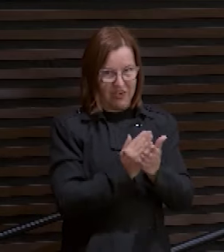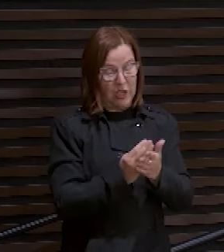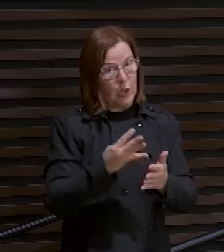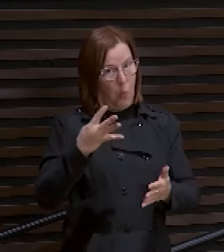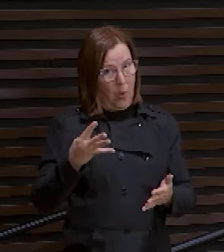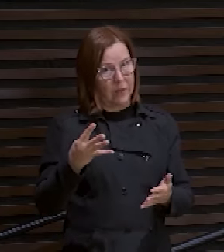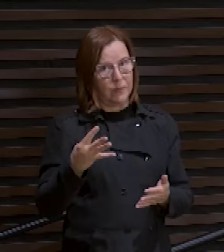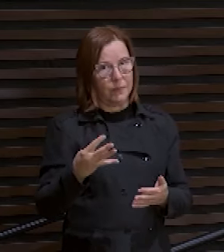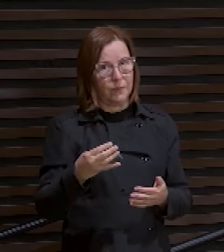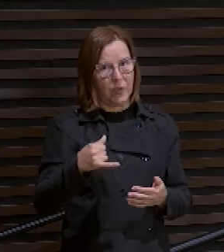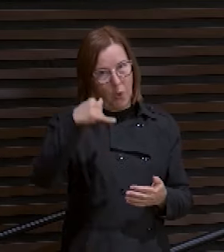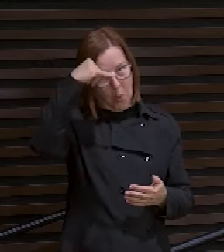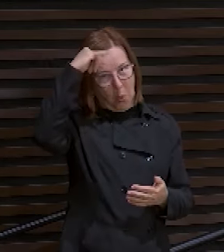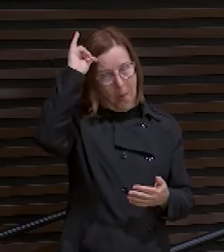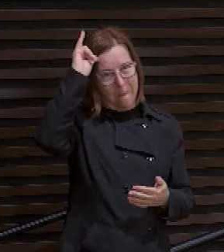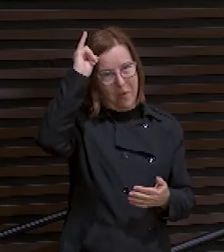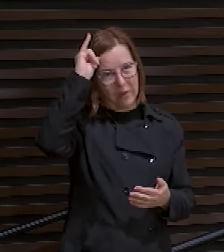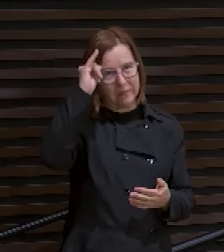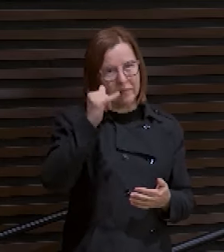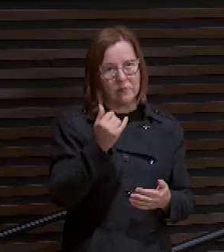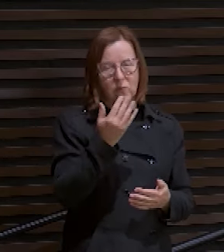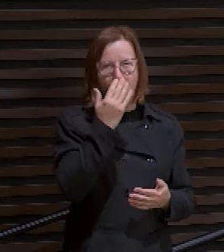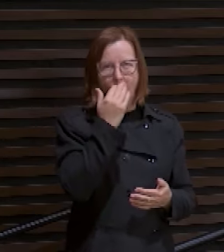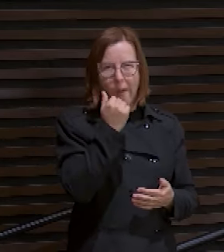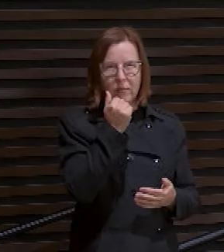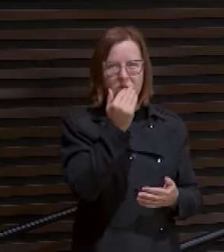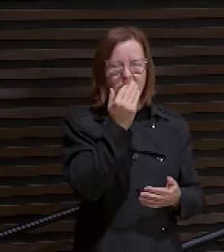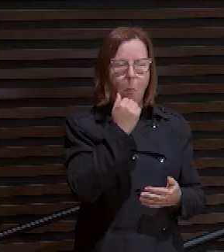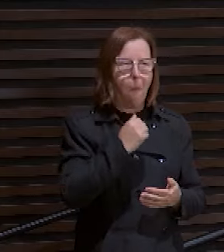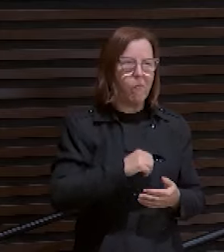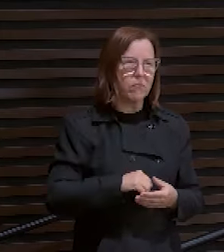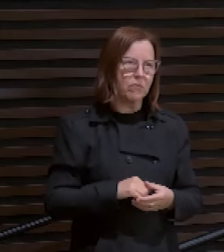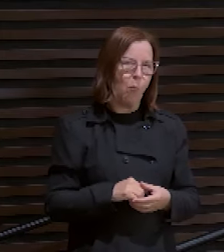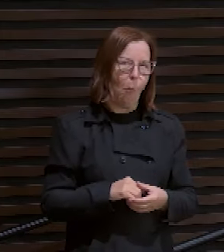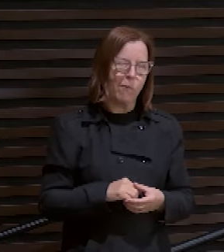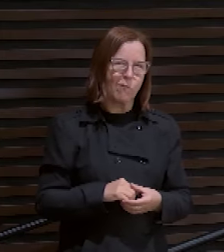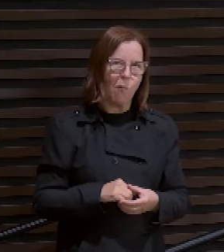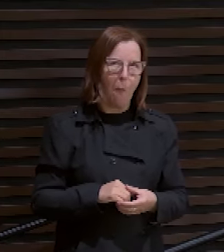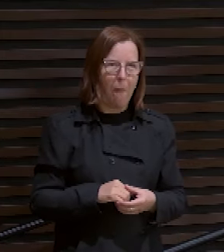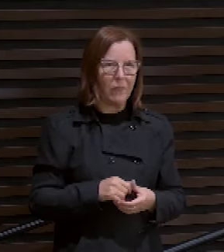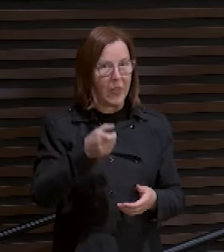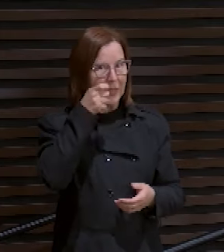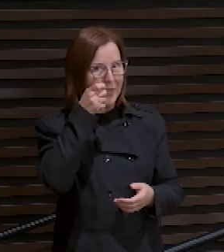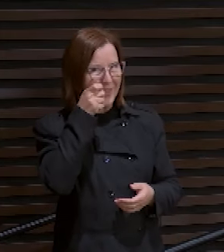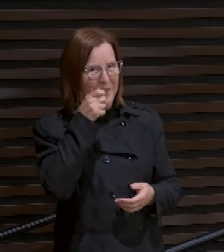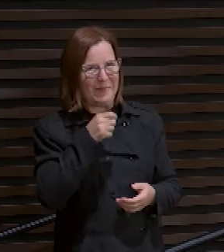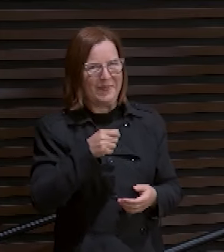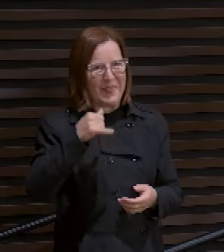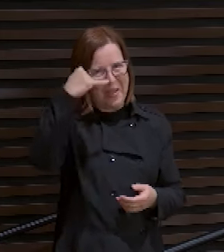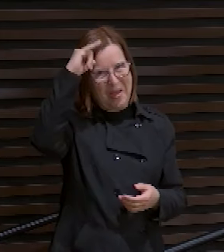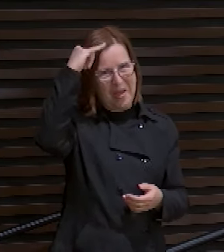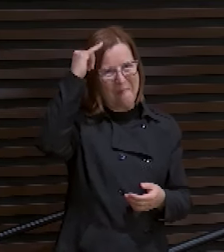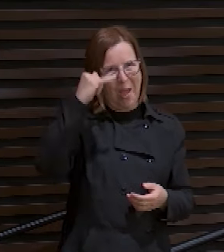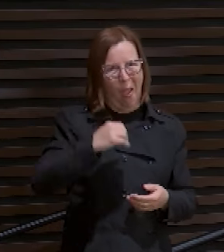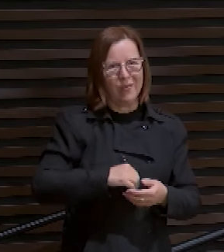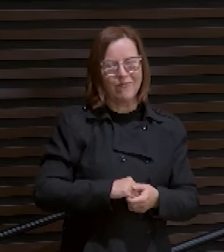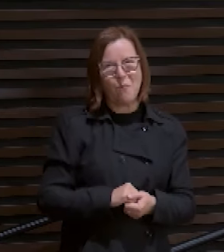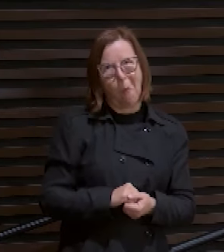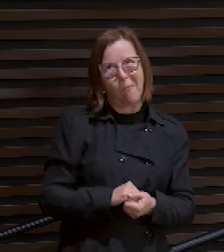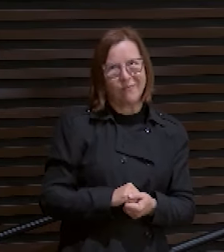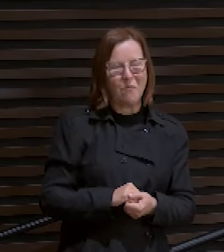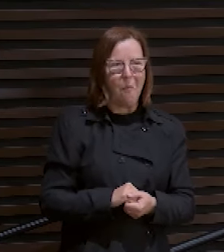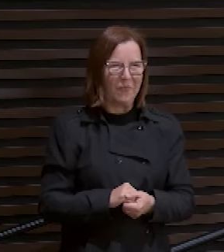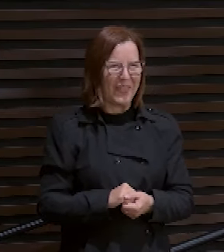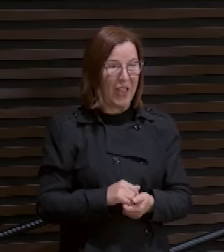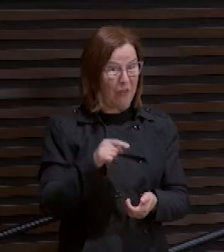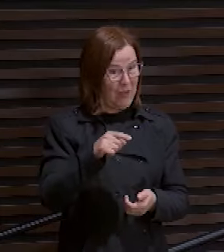Então, o boi, ele pega aquele alimento, ele come, mastiga. Presta atenção no boi comendo. Você gosta de comer o pó do boi, mas não